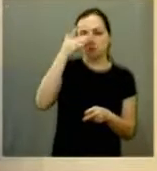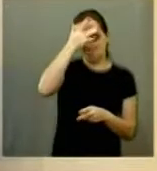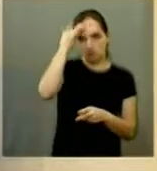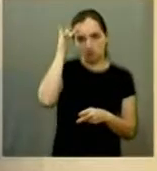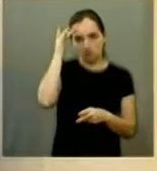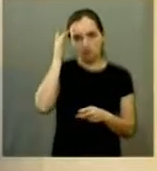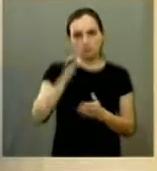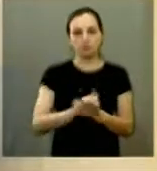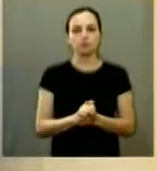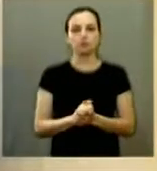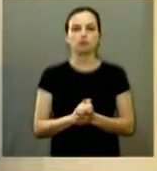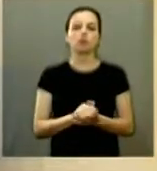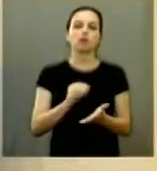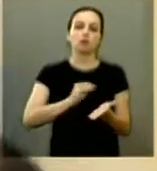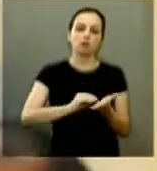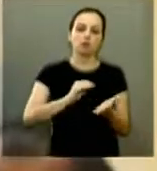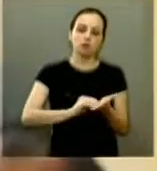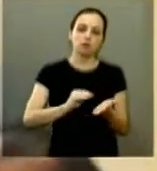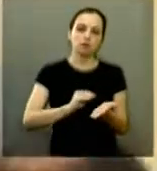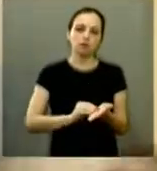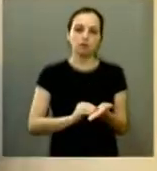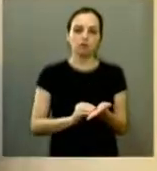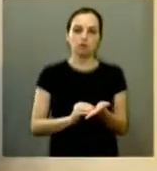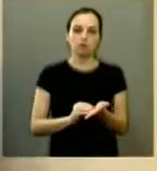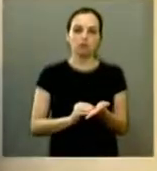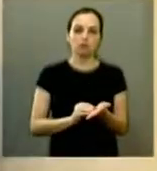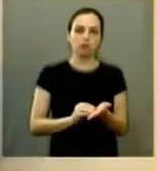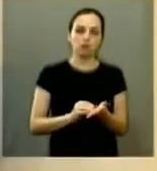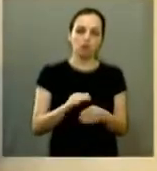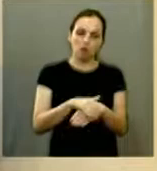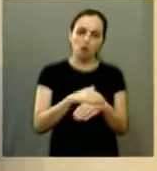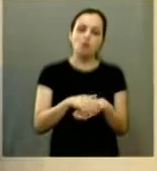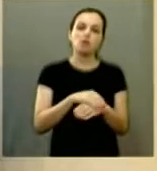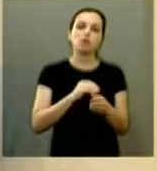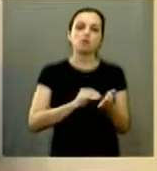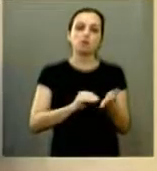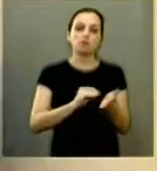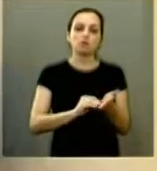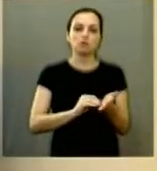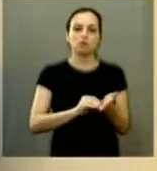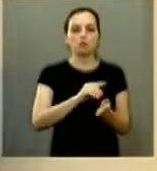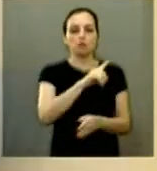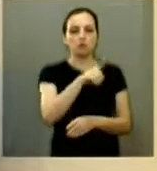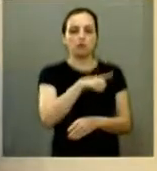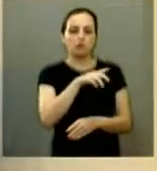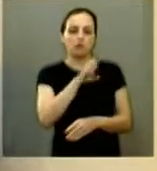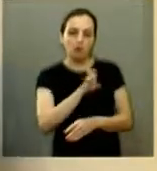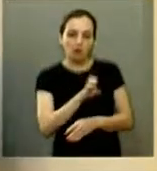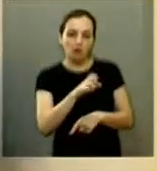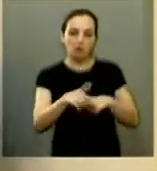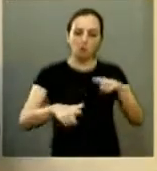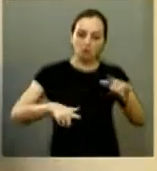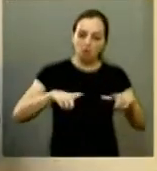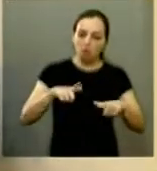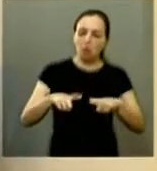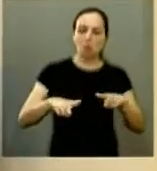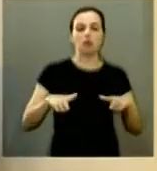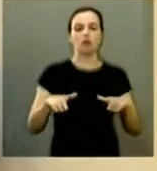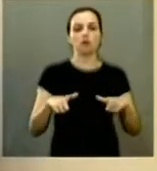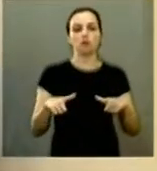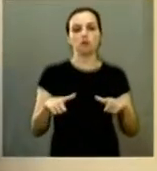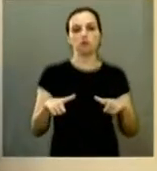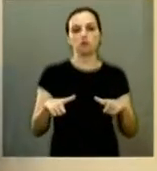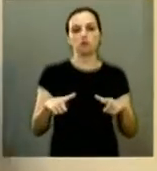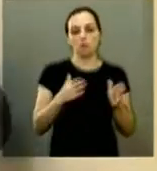disso aqui vereadora que a secretaria conversando com o secretário o Zé que está fazendo um excelente trabalho essa